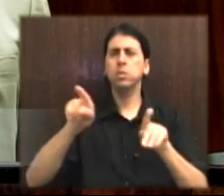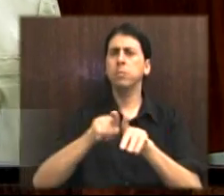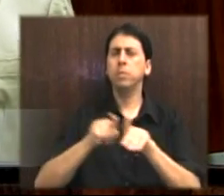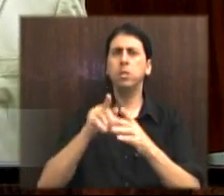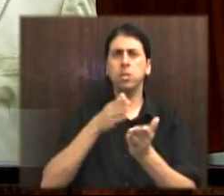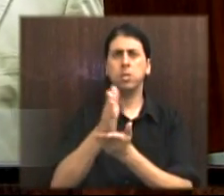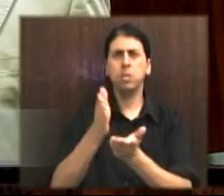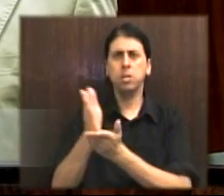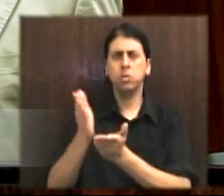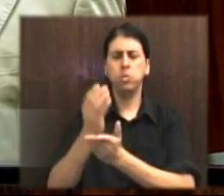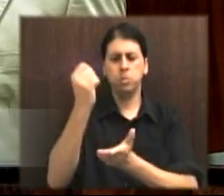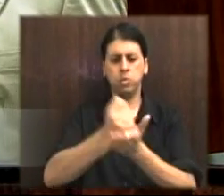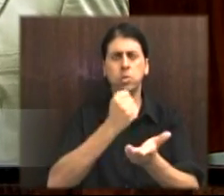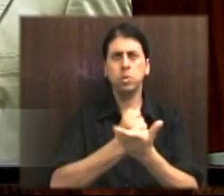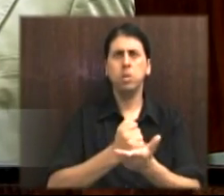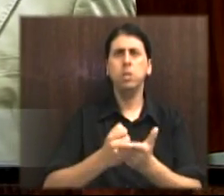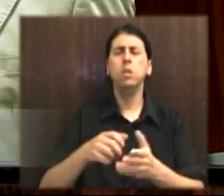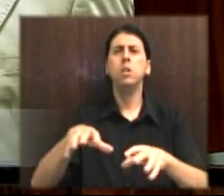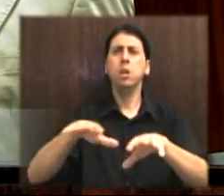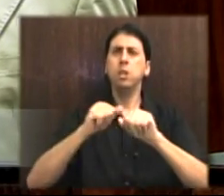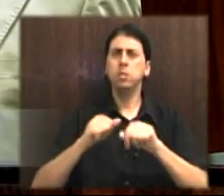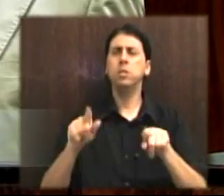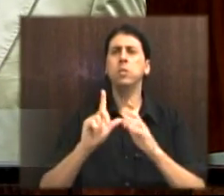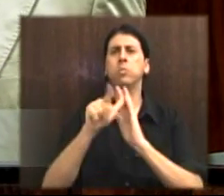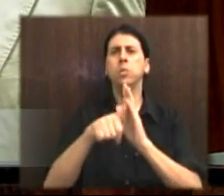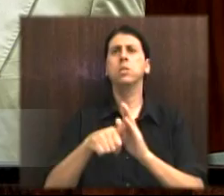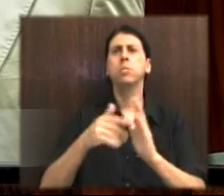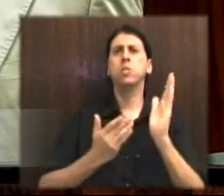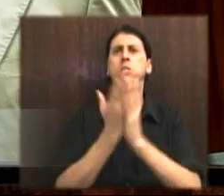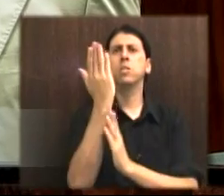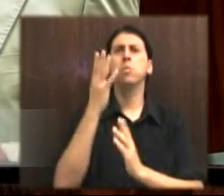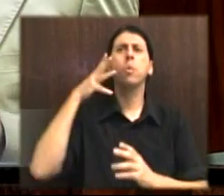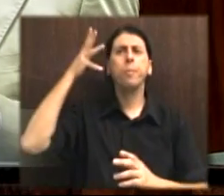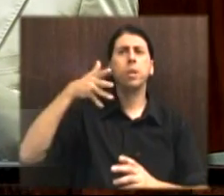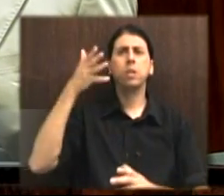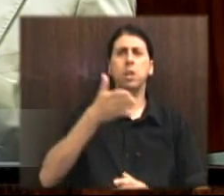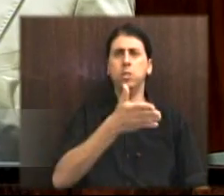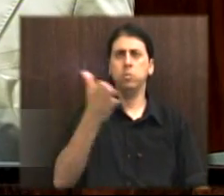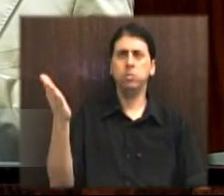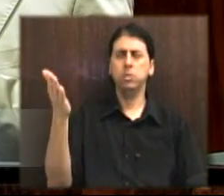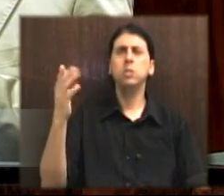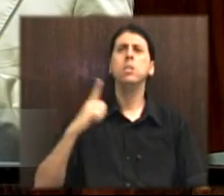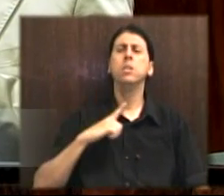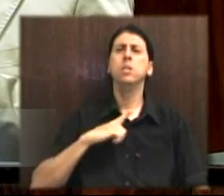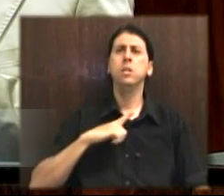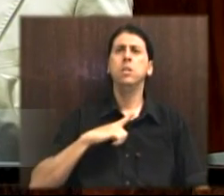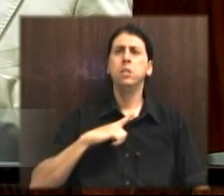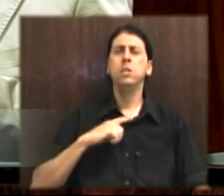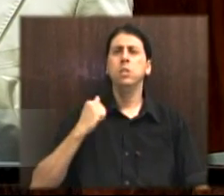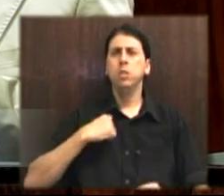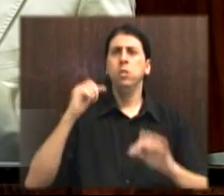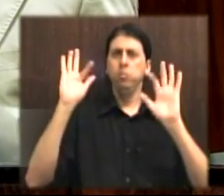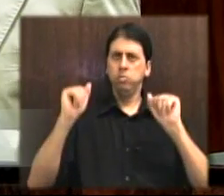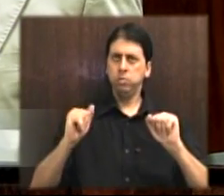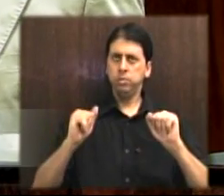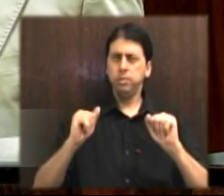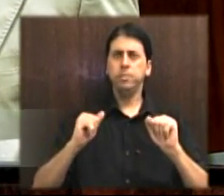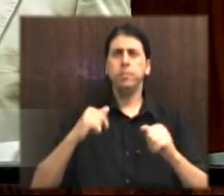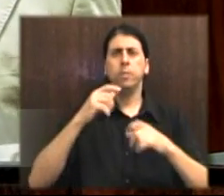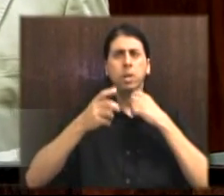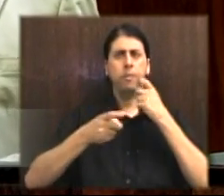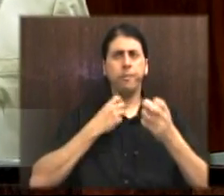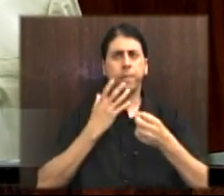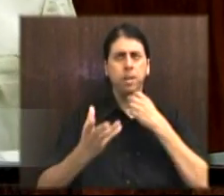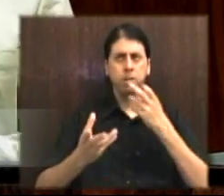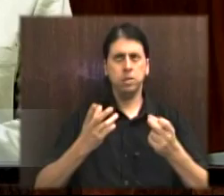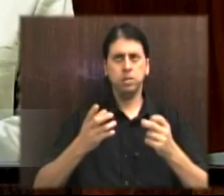protocolo aqui na Casa e depois na sua aprovação em plenário. Assim sendo, eu finalizo essa minha fala